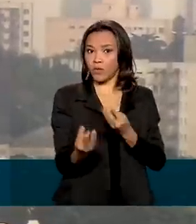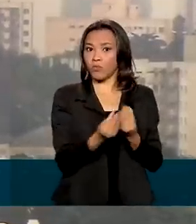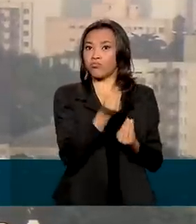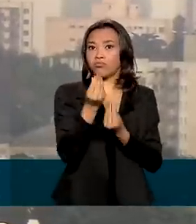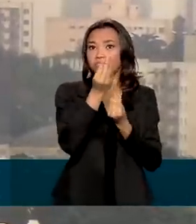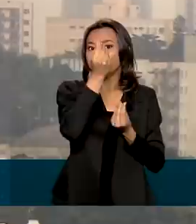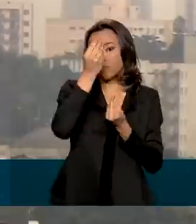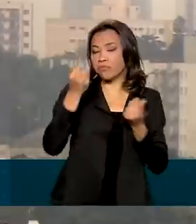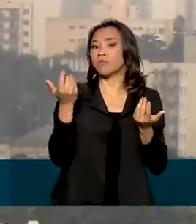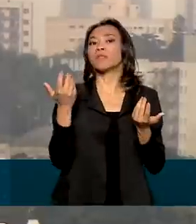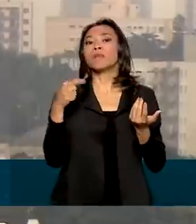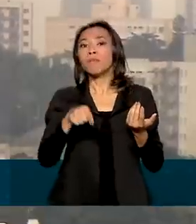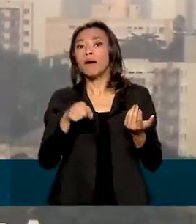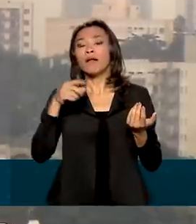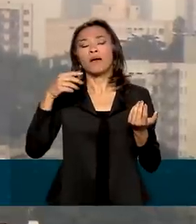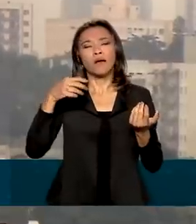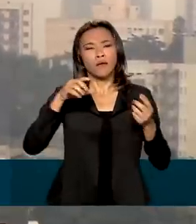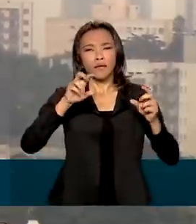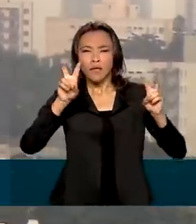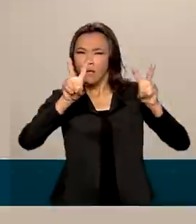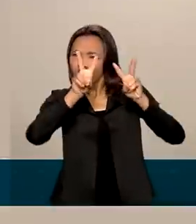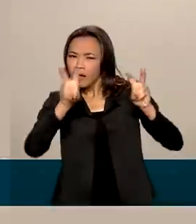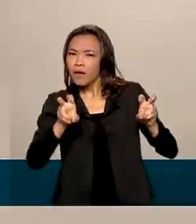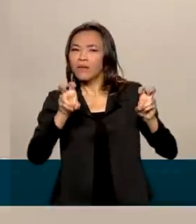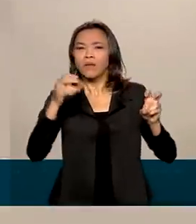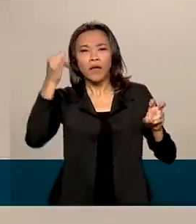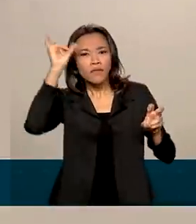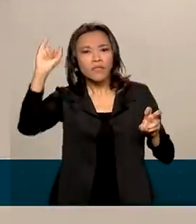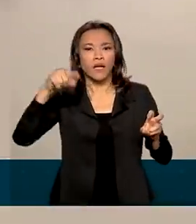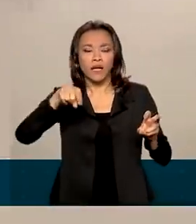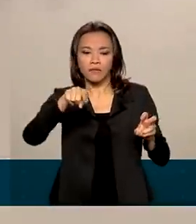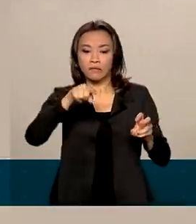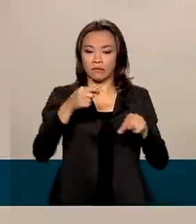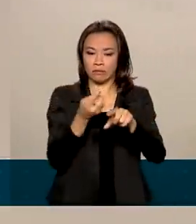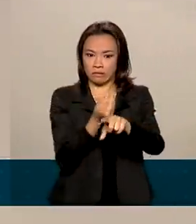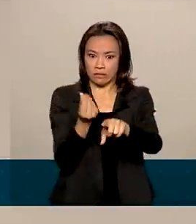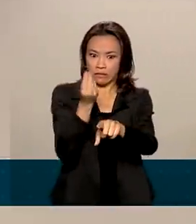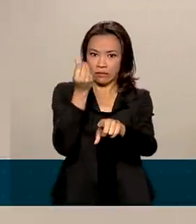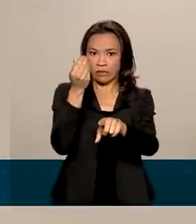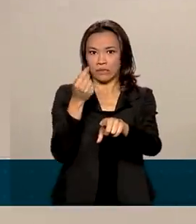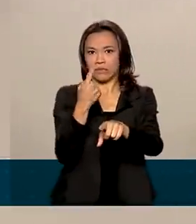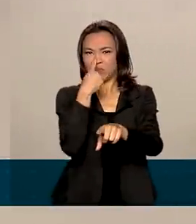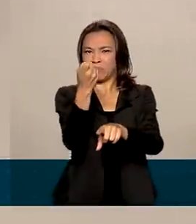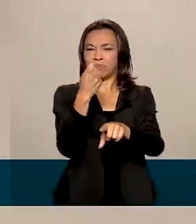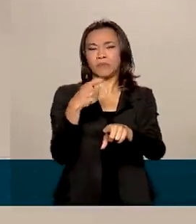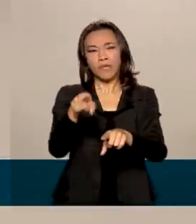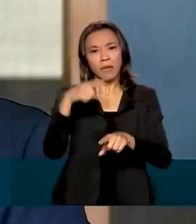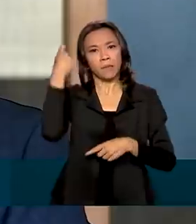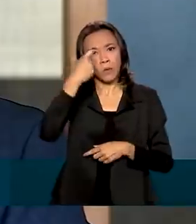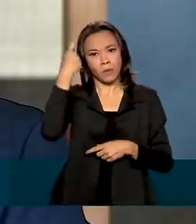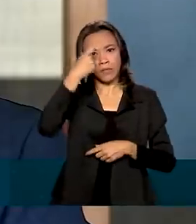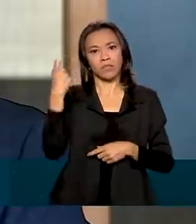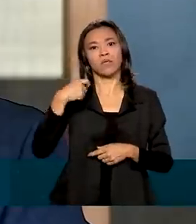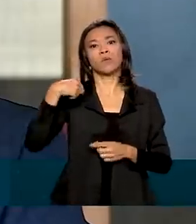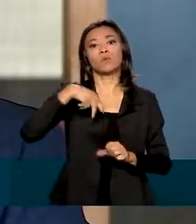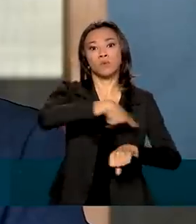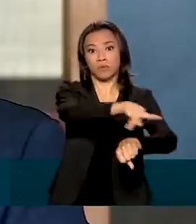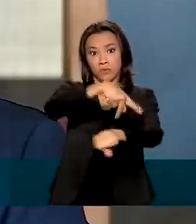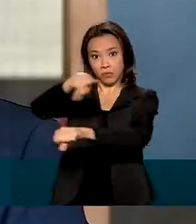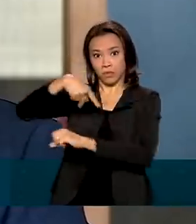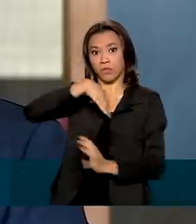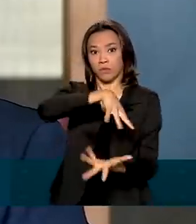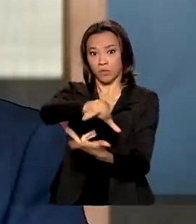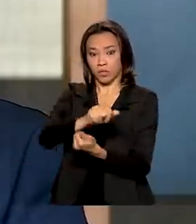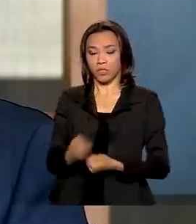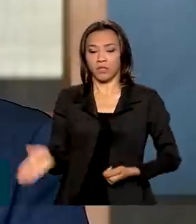ambiental pela emissão de gases poluentes, que é a grande preocupação das potências mundiais. Investimento em novas